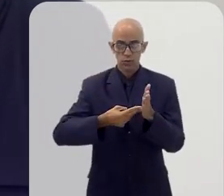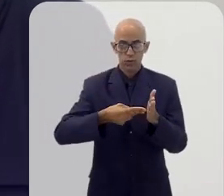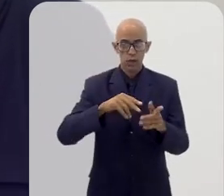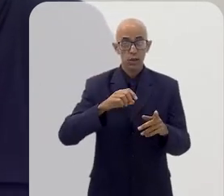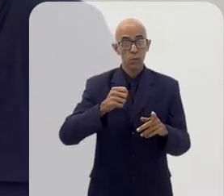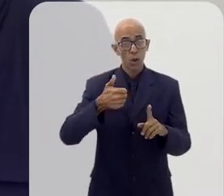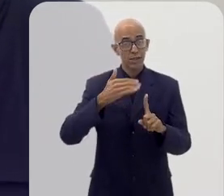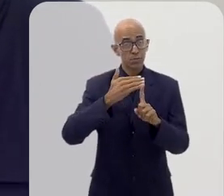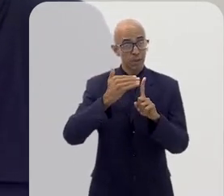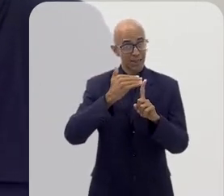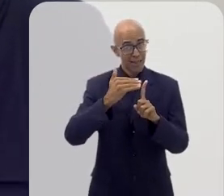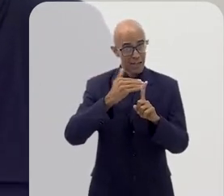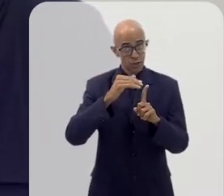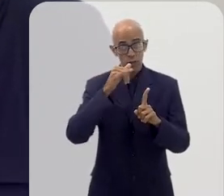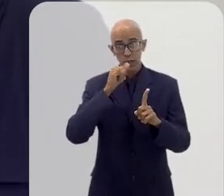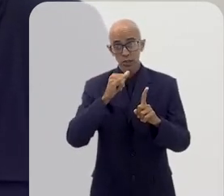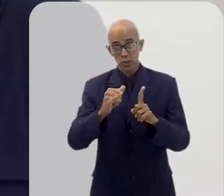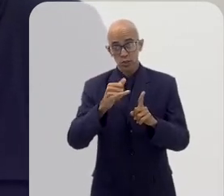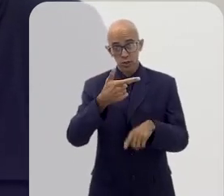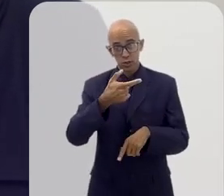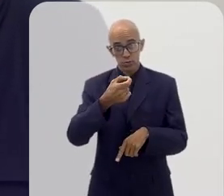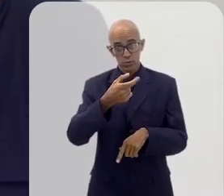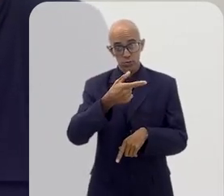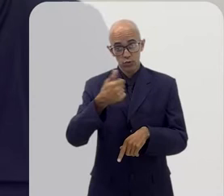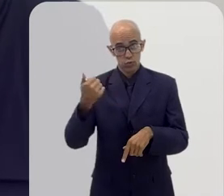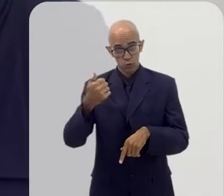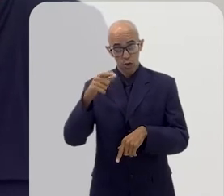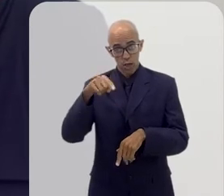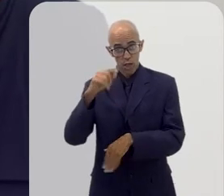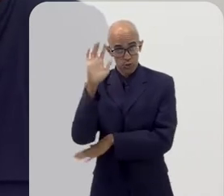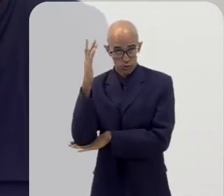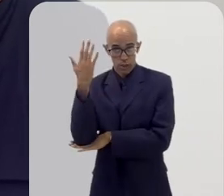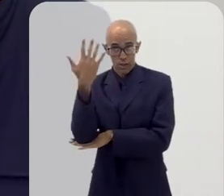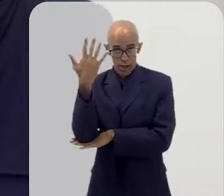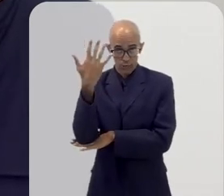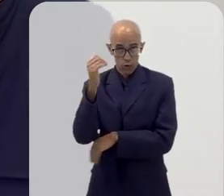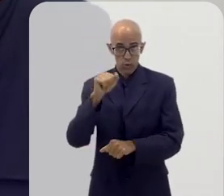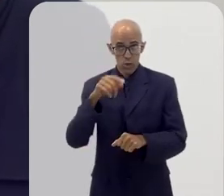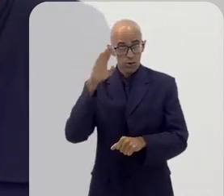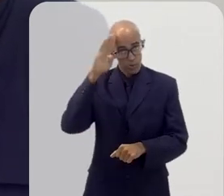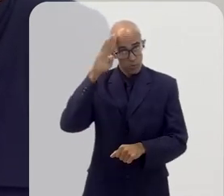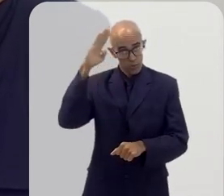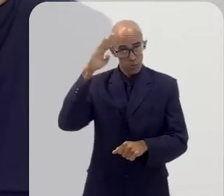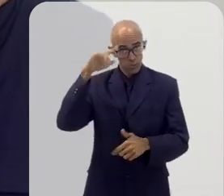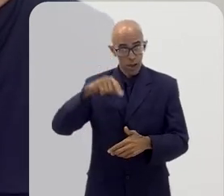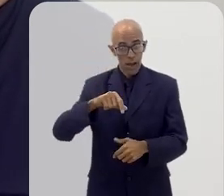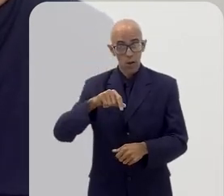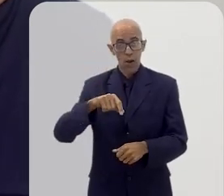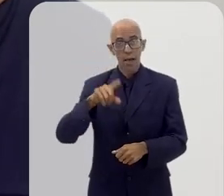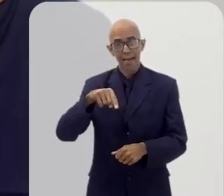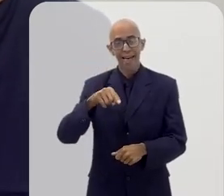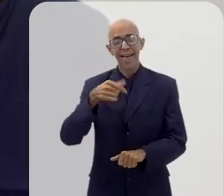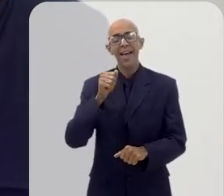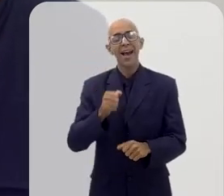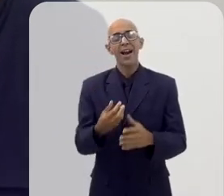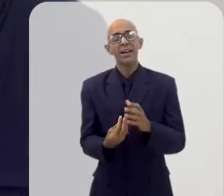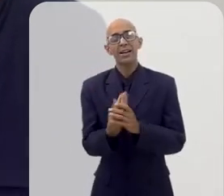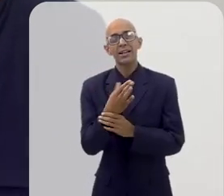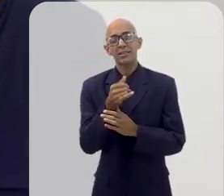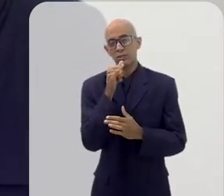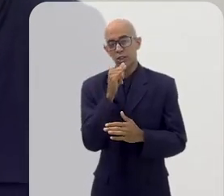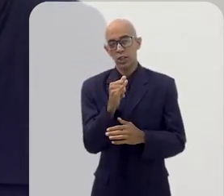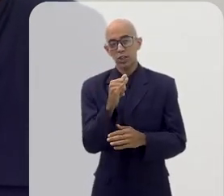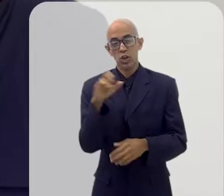que quase metade da energia que produzimos ao longo de 2021 foi sustentável. E dentre os principais destaques está a geração da energia